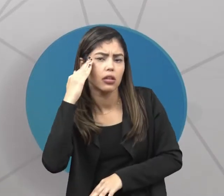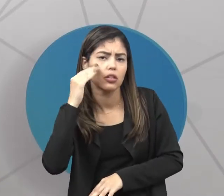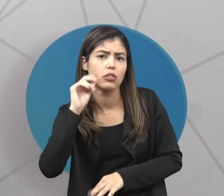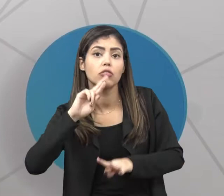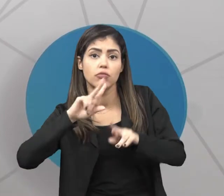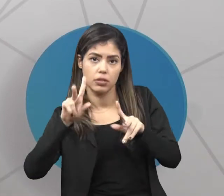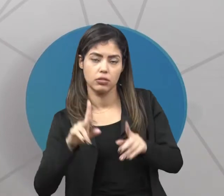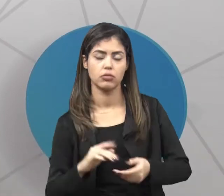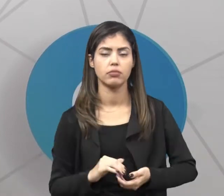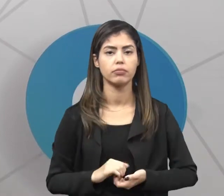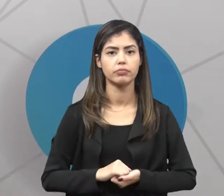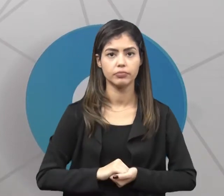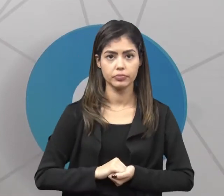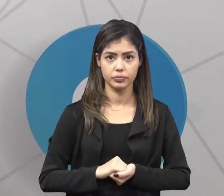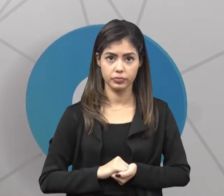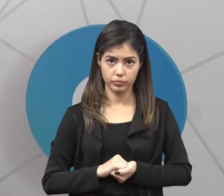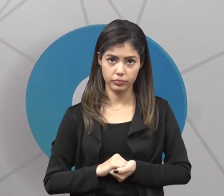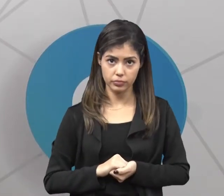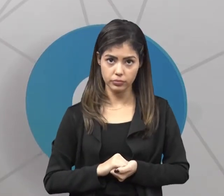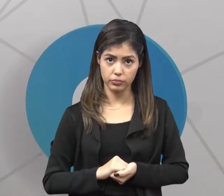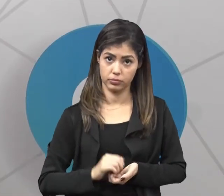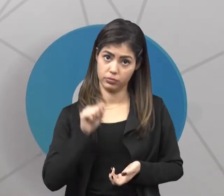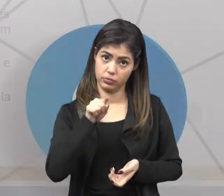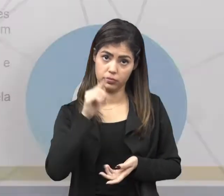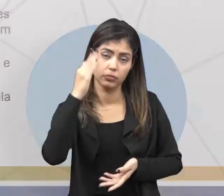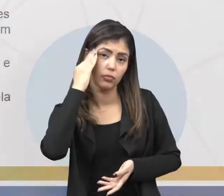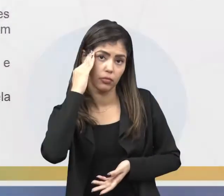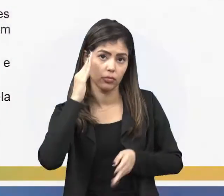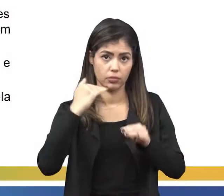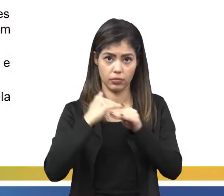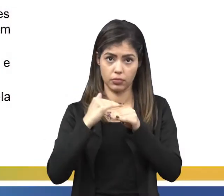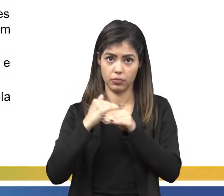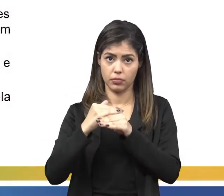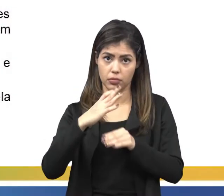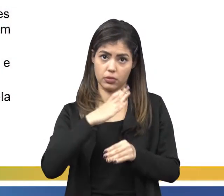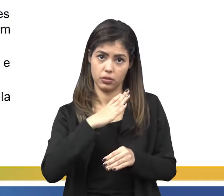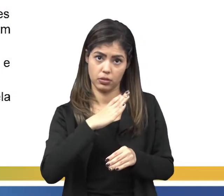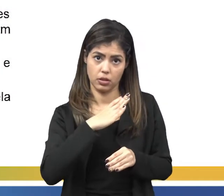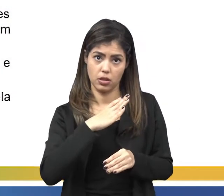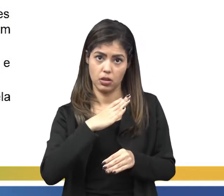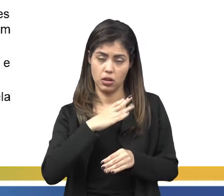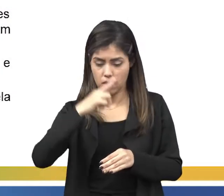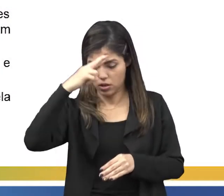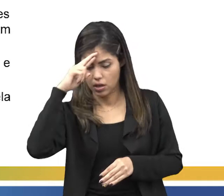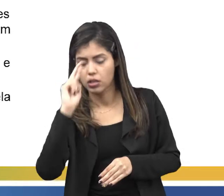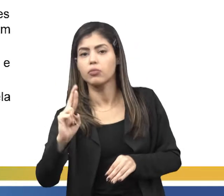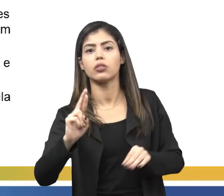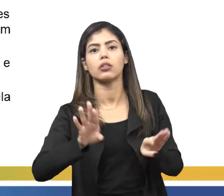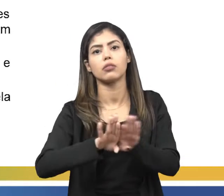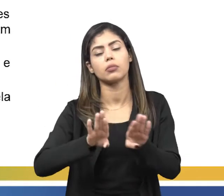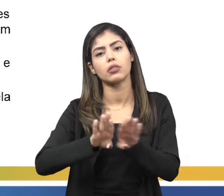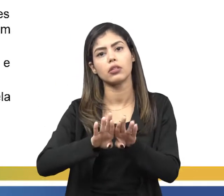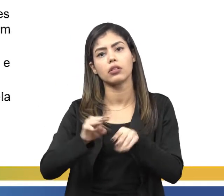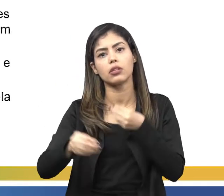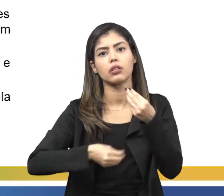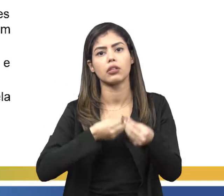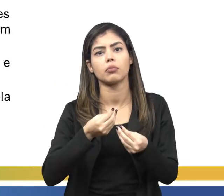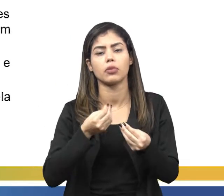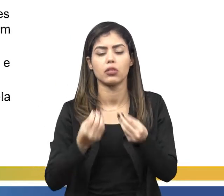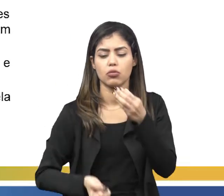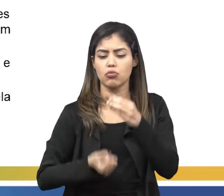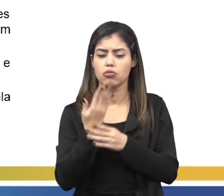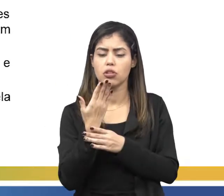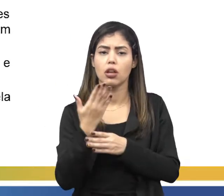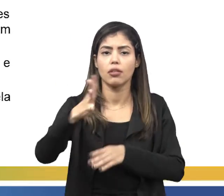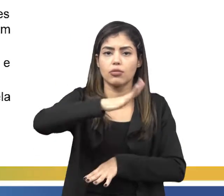diferente. E ele entende também que a sociedade é responsável pela formação do indivíduo. Como assim, a